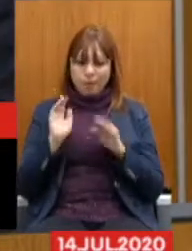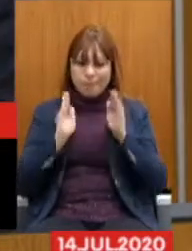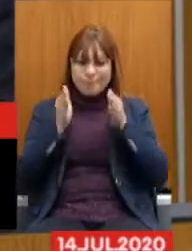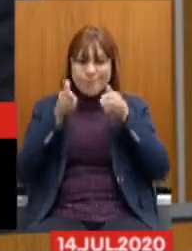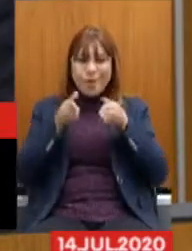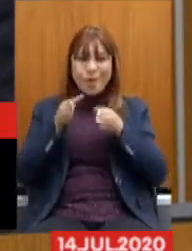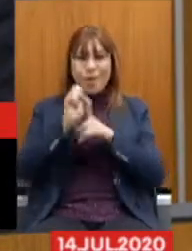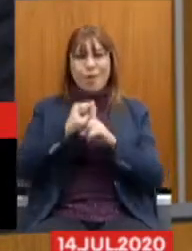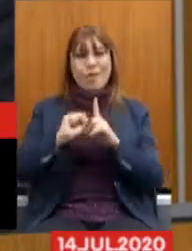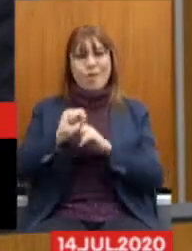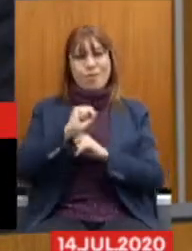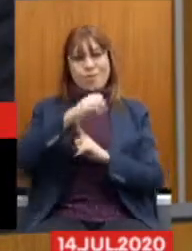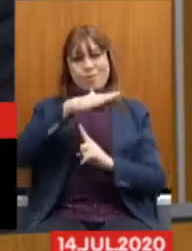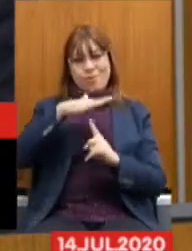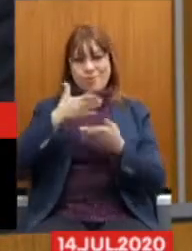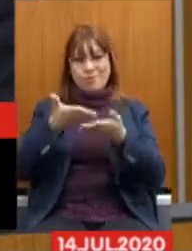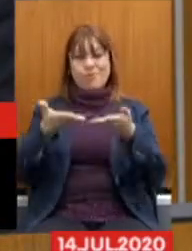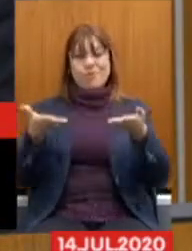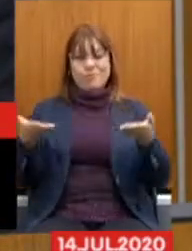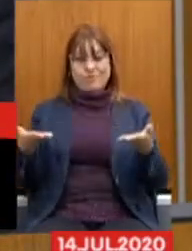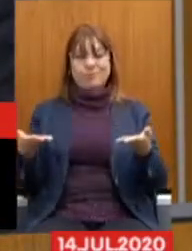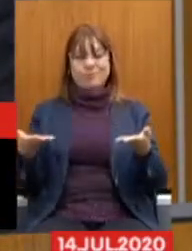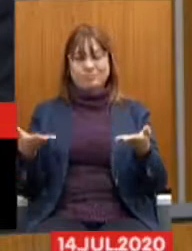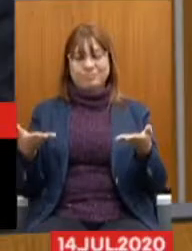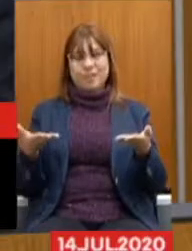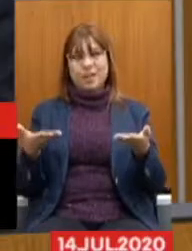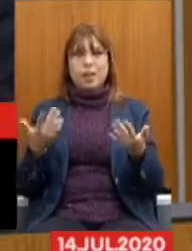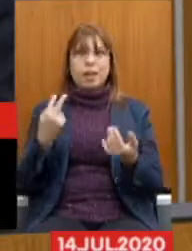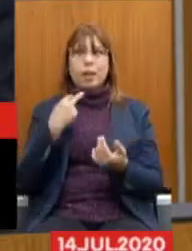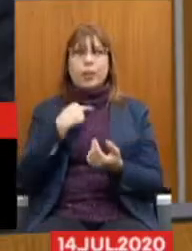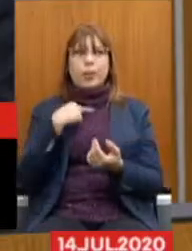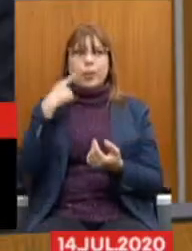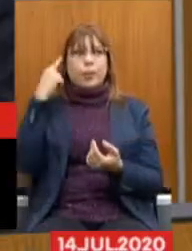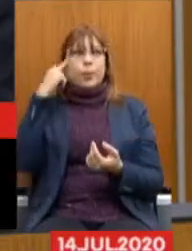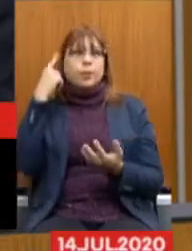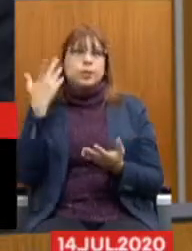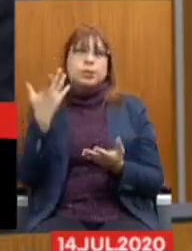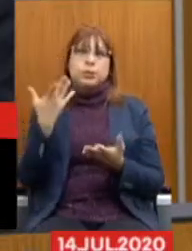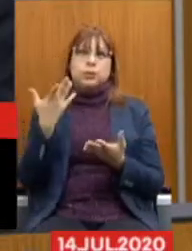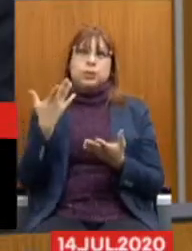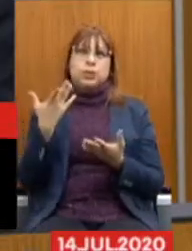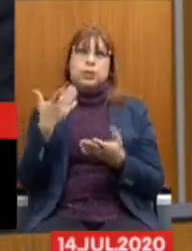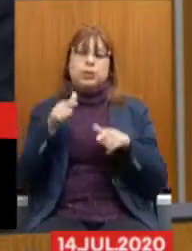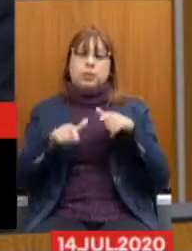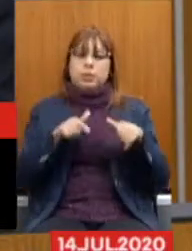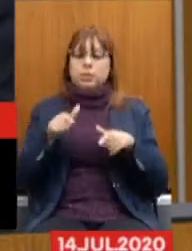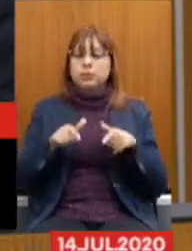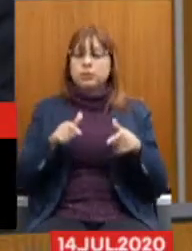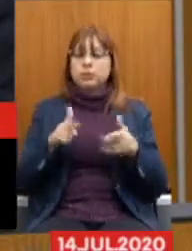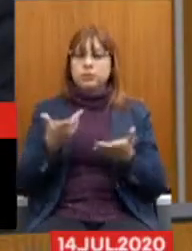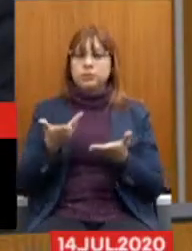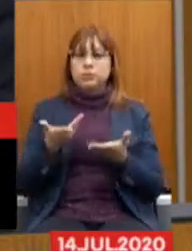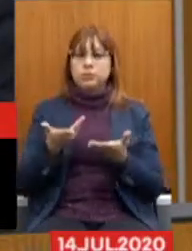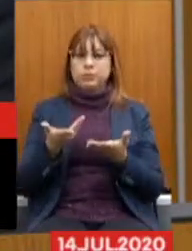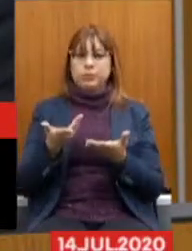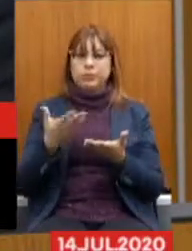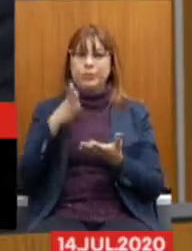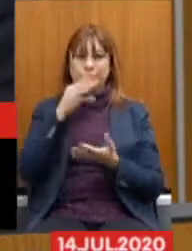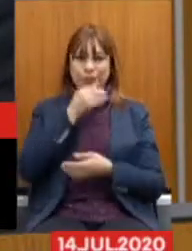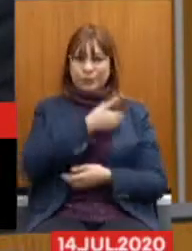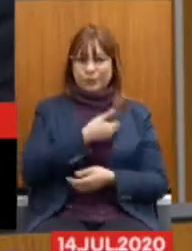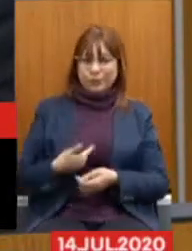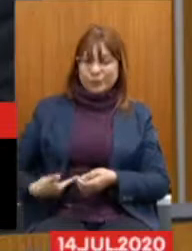nós não podemos analisar o trabalho, o serviço prestado pelos servidores